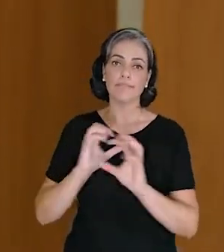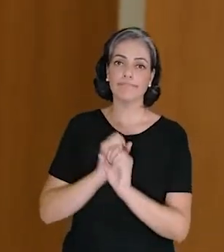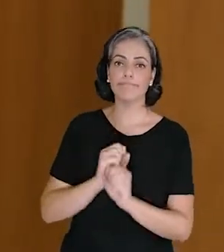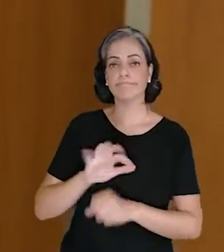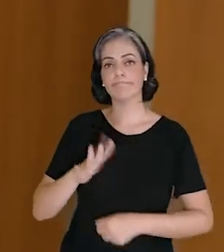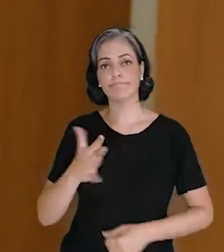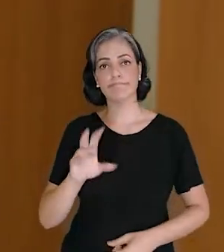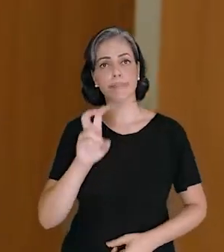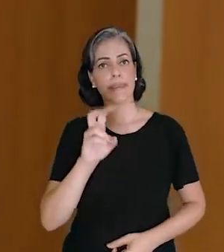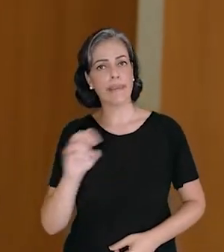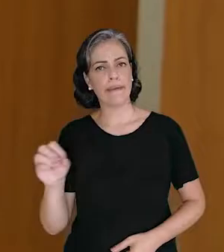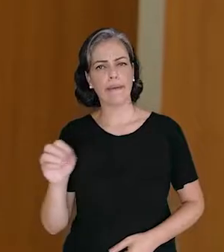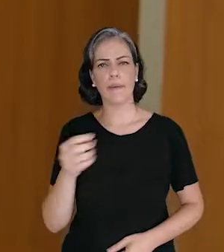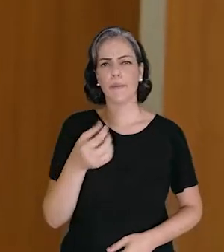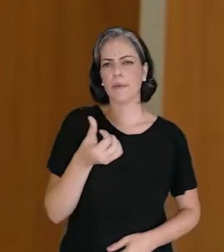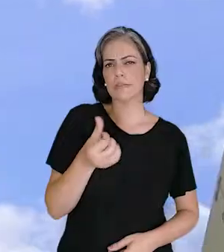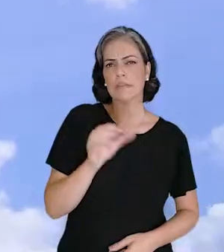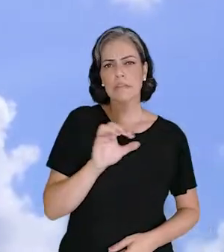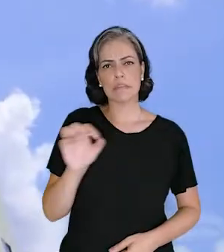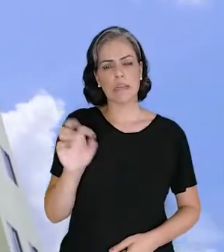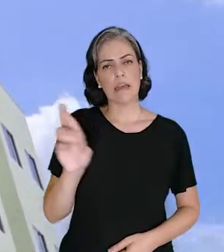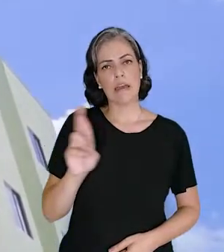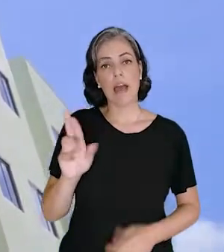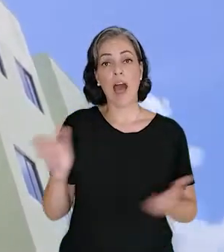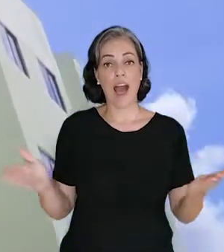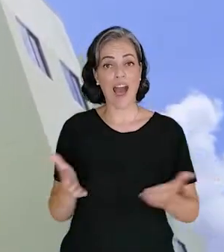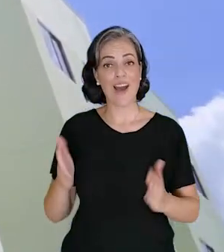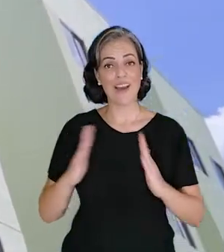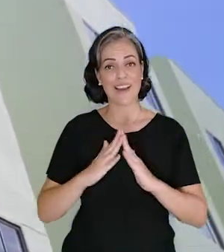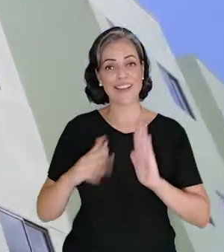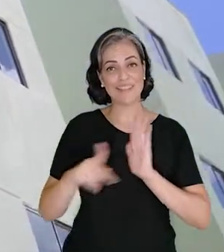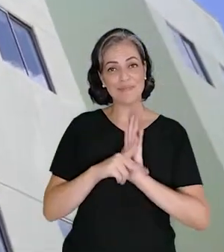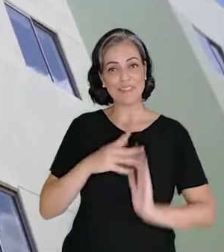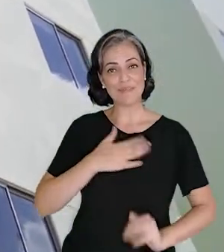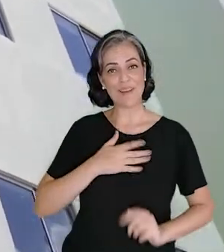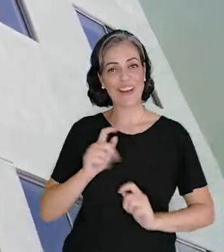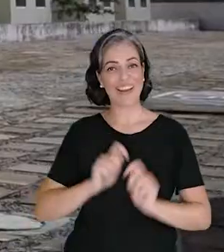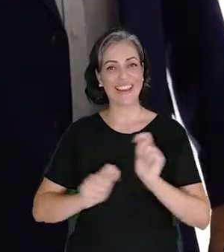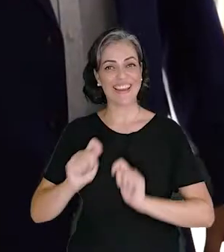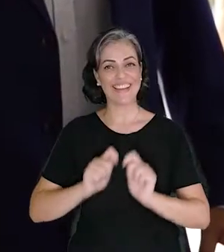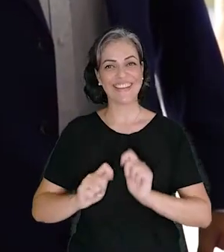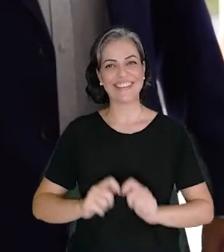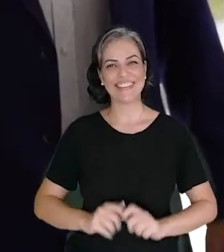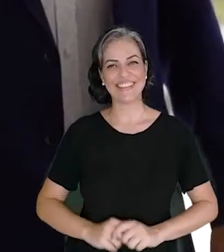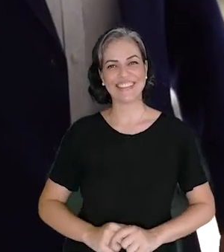uns 500, 600 reais. Com a minha casa agora, eu vou economizar muito.